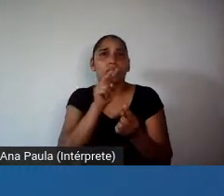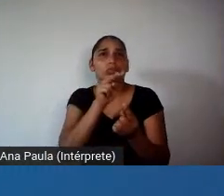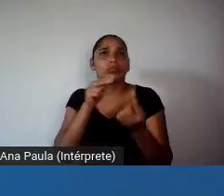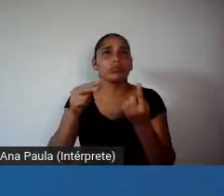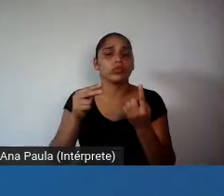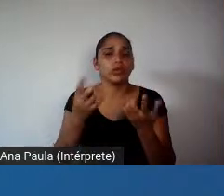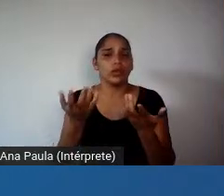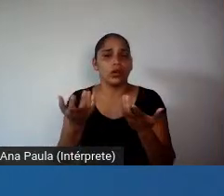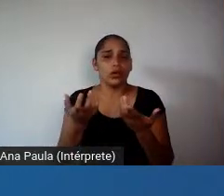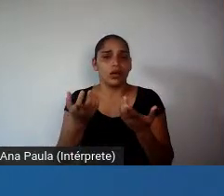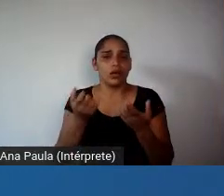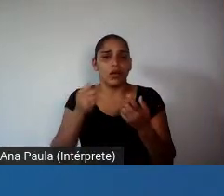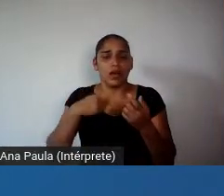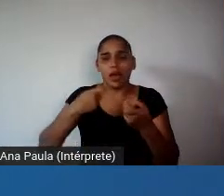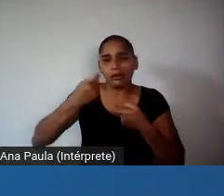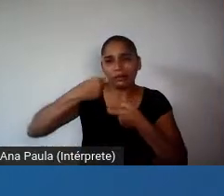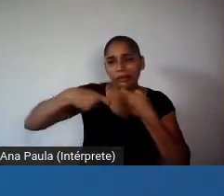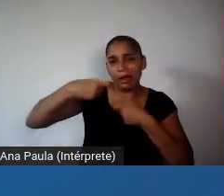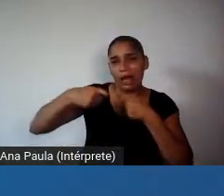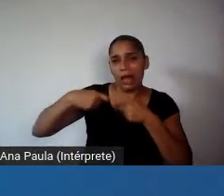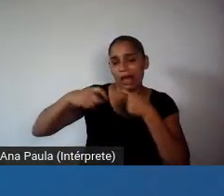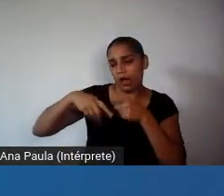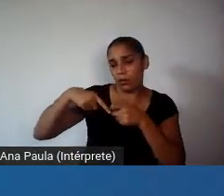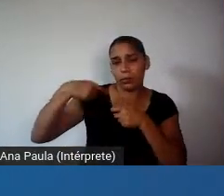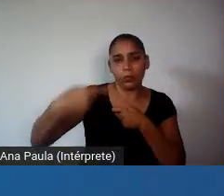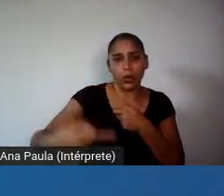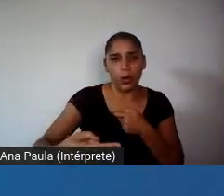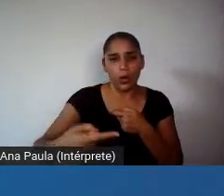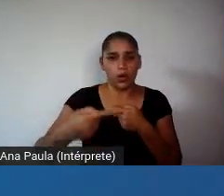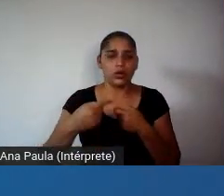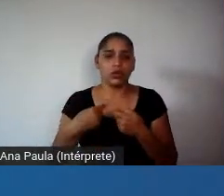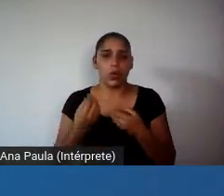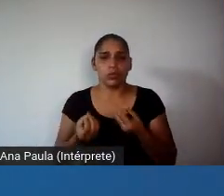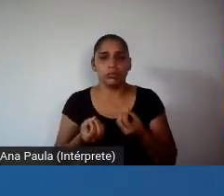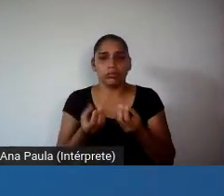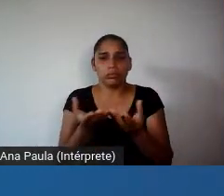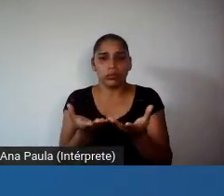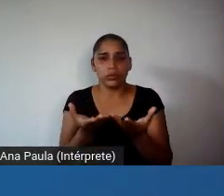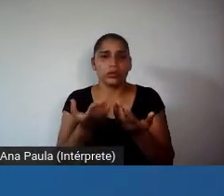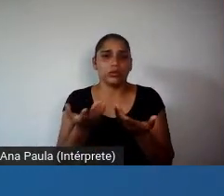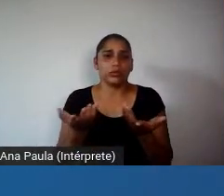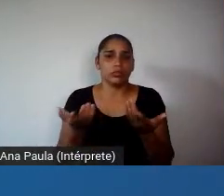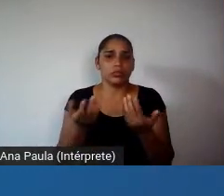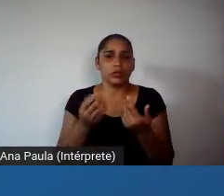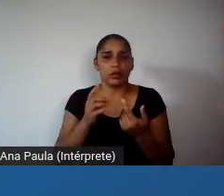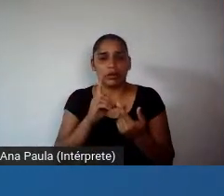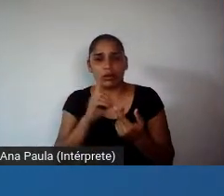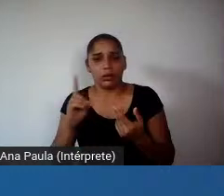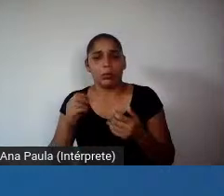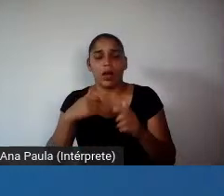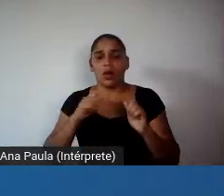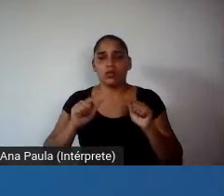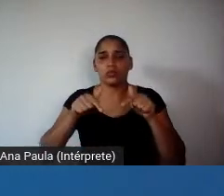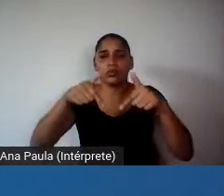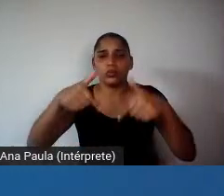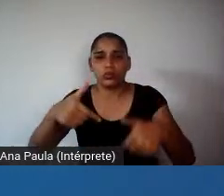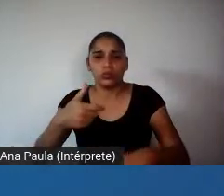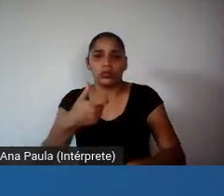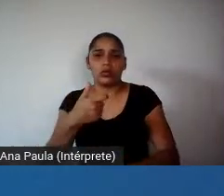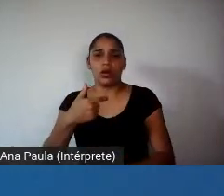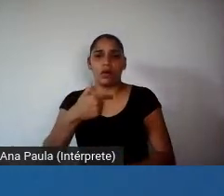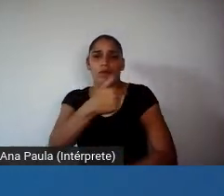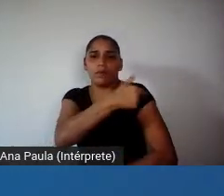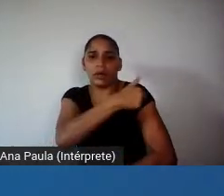conformada no pós-guerra, da bala mágica, né, o que fornece o DDT para combater o mosquito, a vacina para covid,